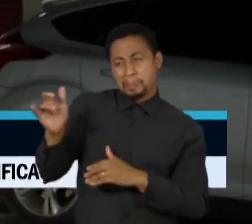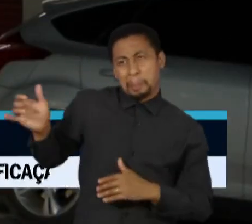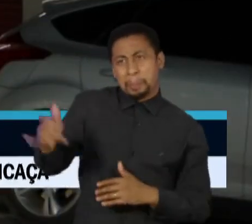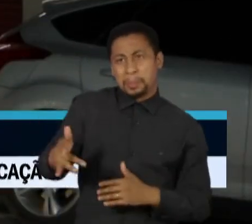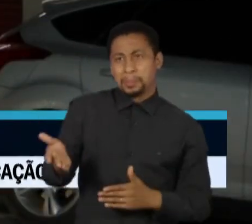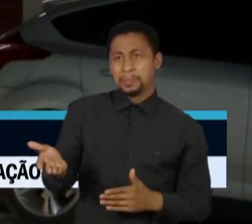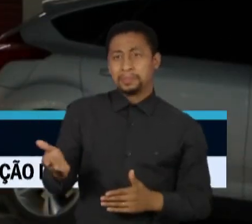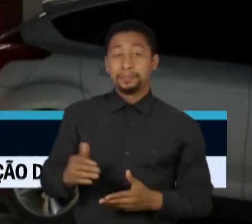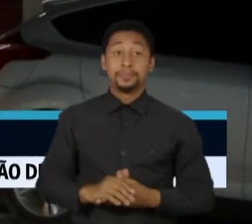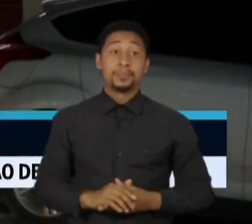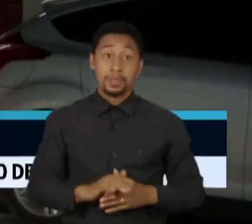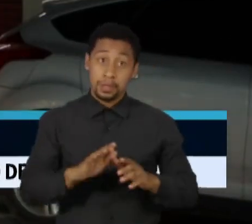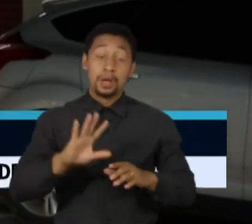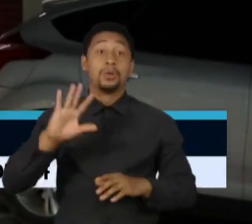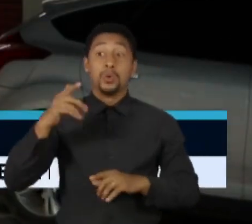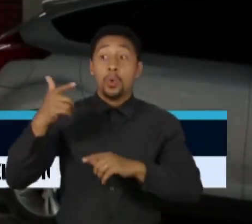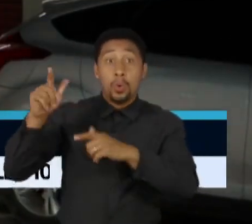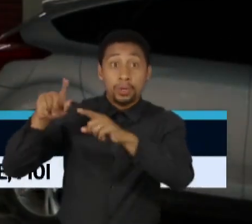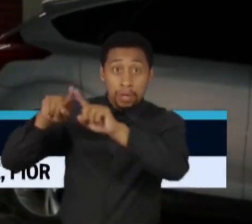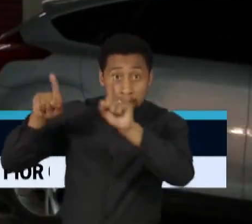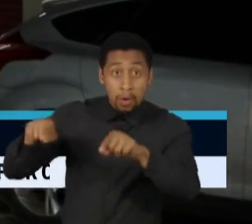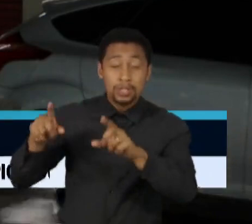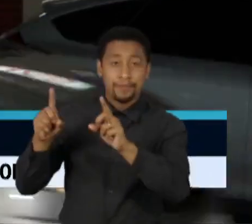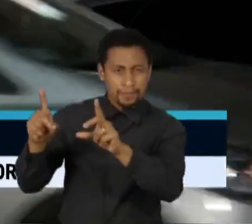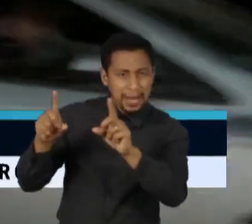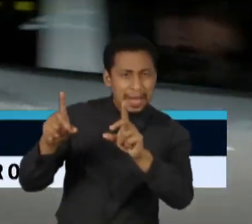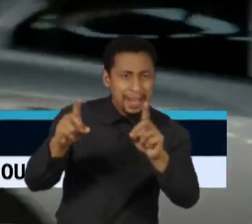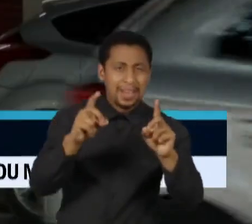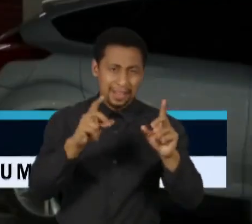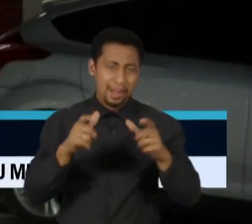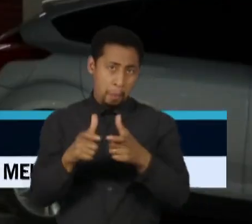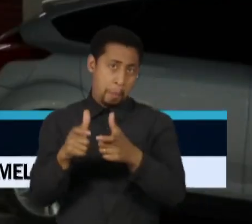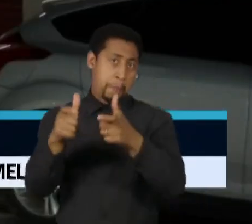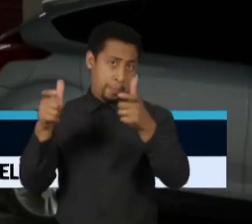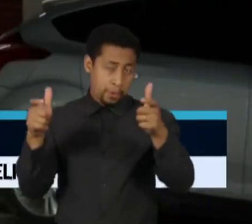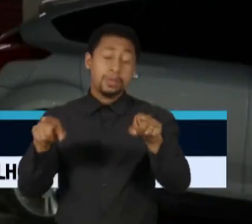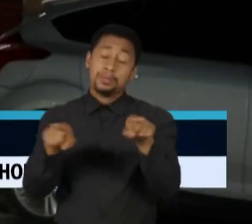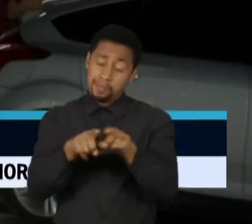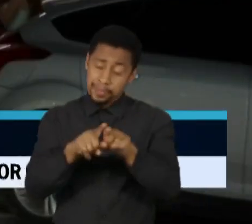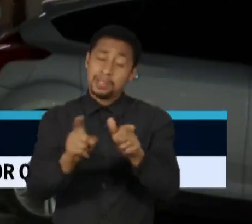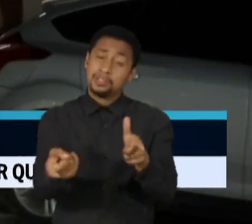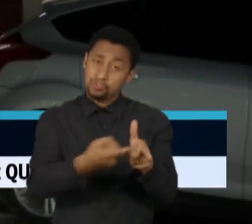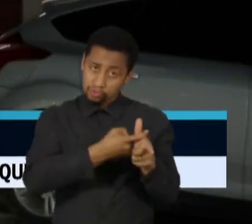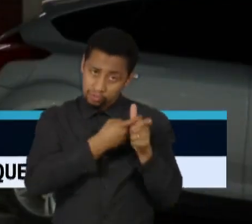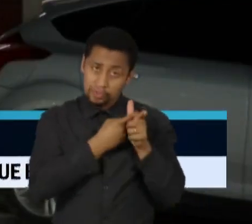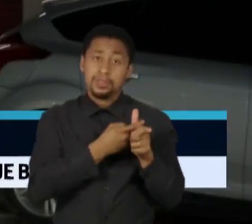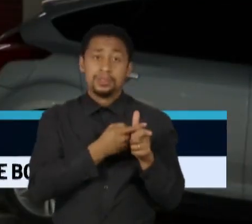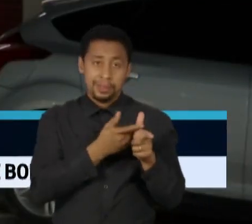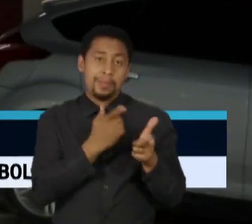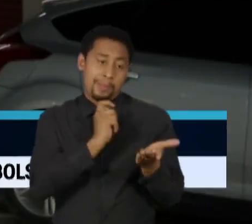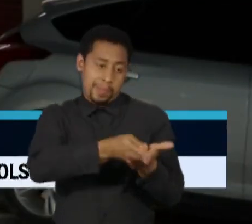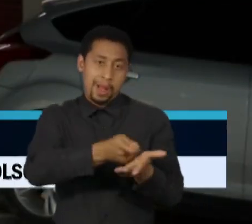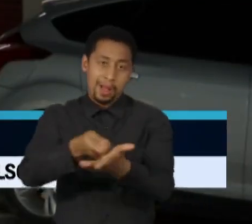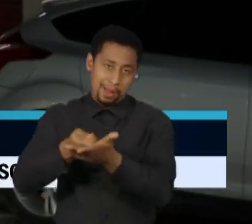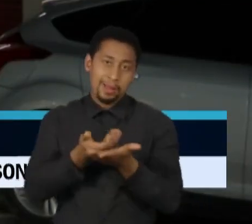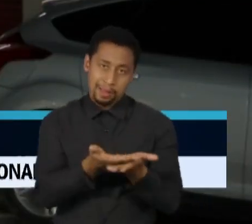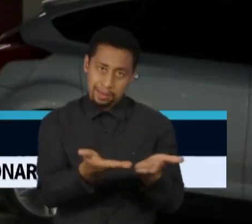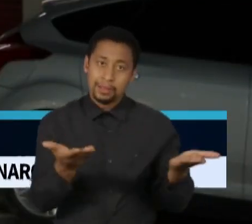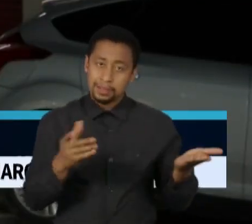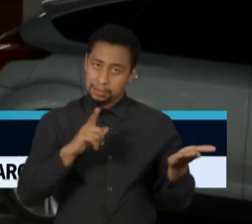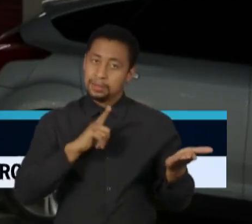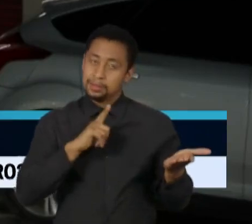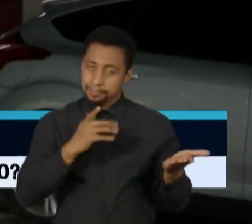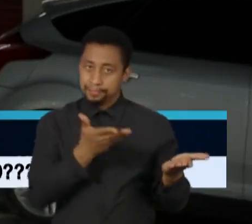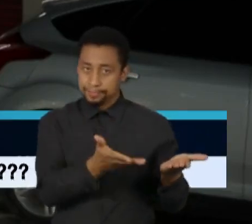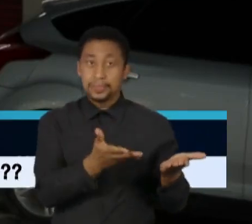varejistas enfrentam também problemas financeiros. A lista de empresas com dificuldades para pagar dívidas e que